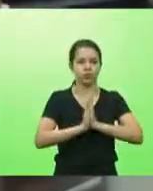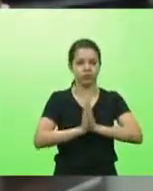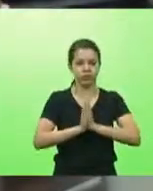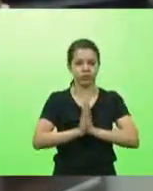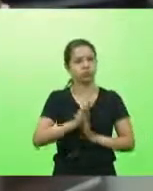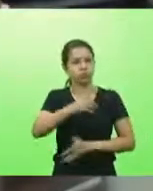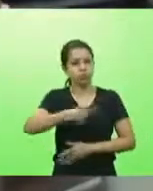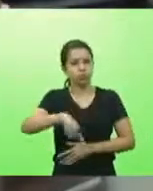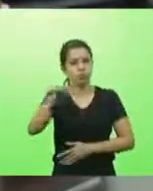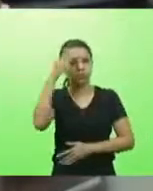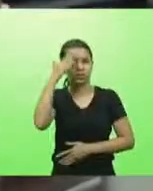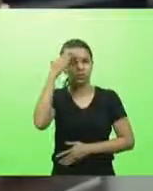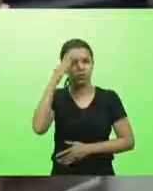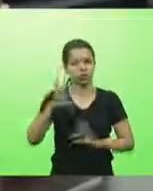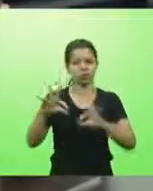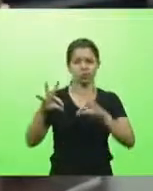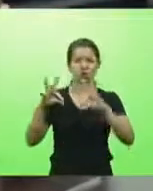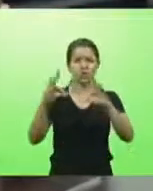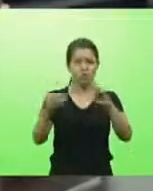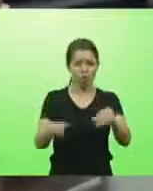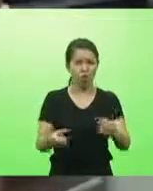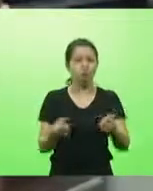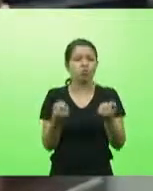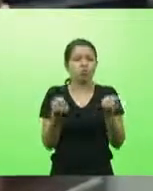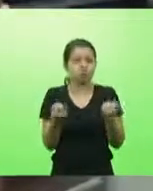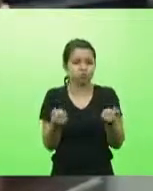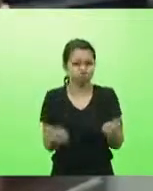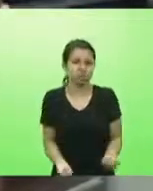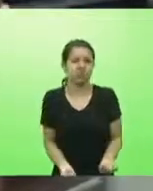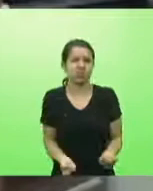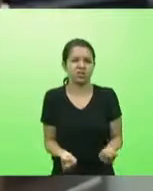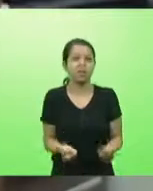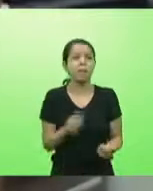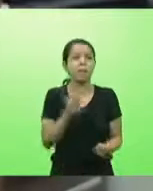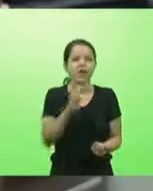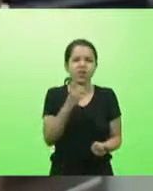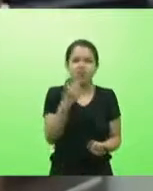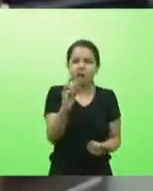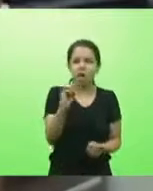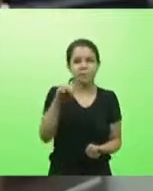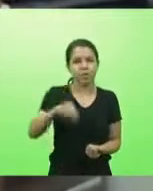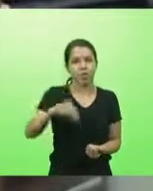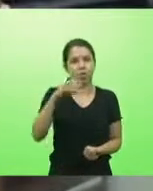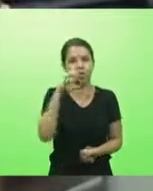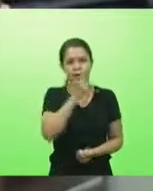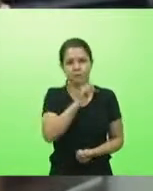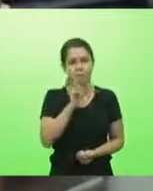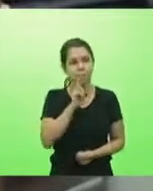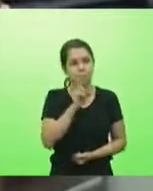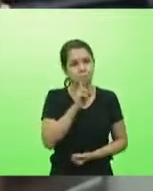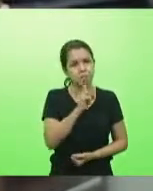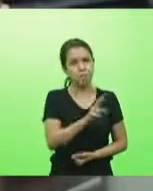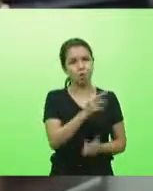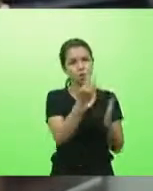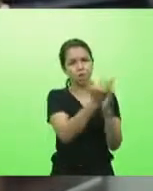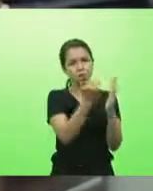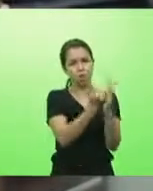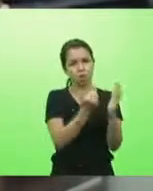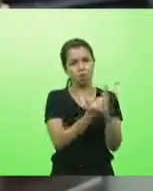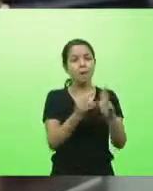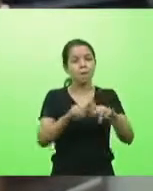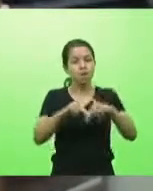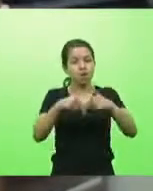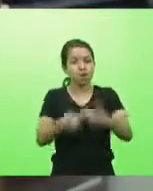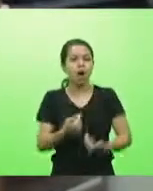que estão todos sobrecarregados, mas em 10 minutos respondem aquele questionário. Por isso, estou apresentando o requerimento